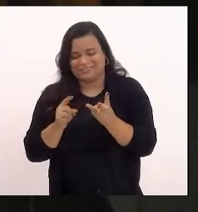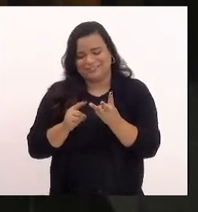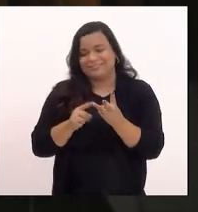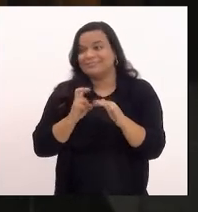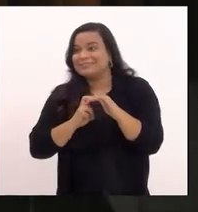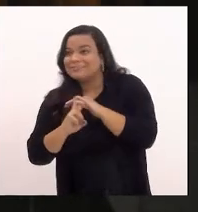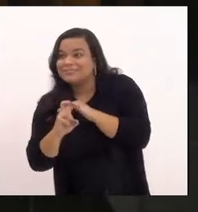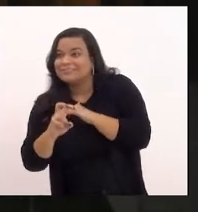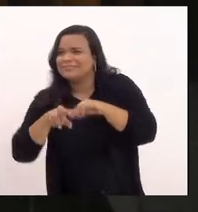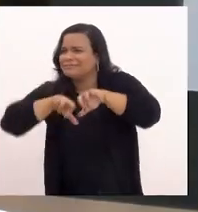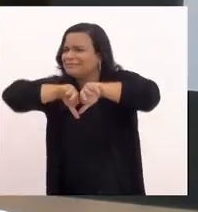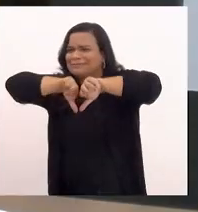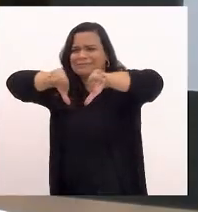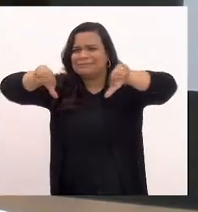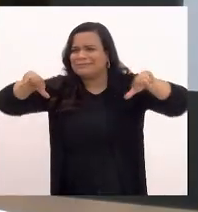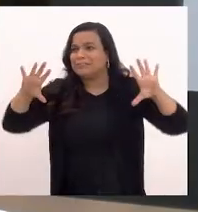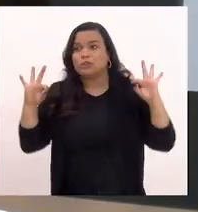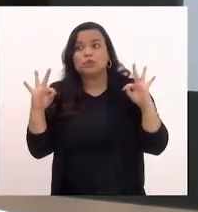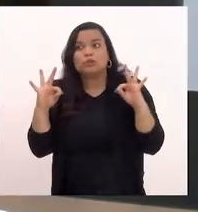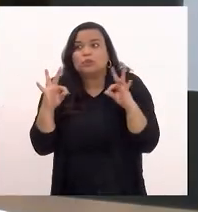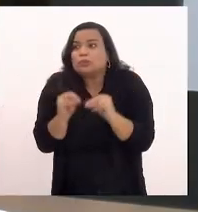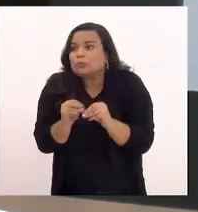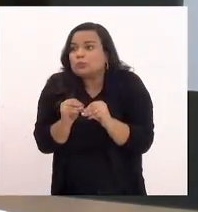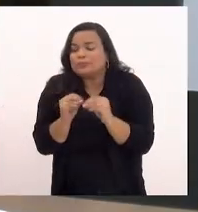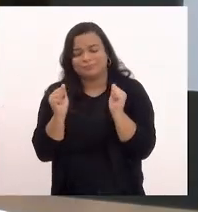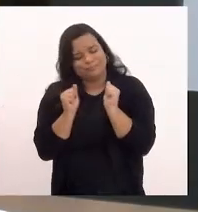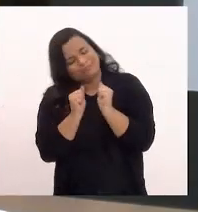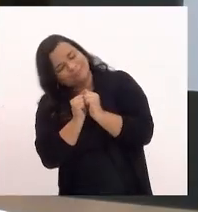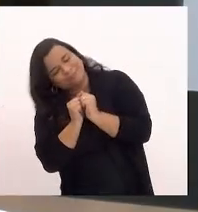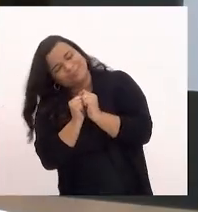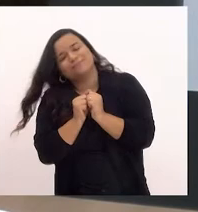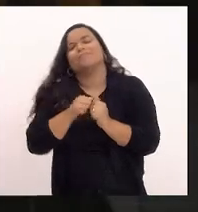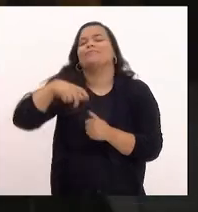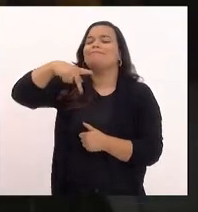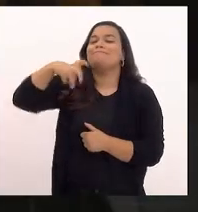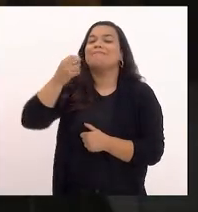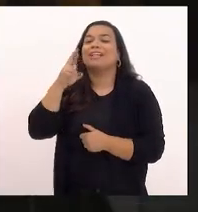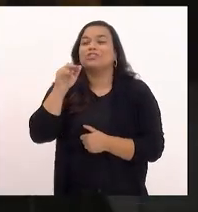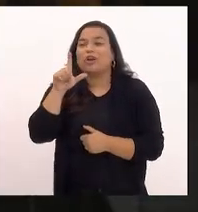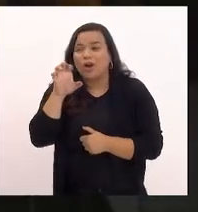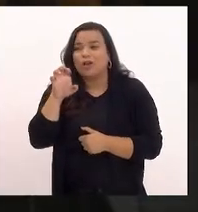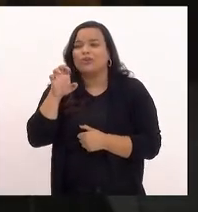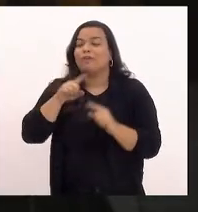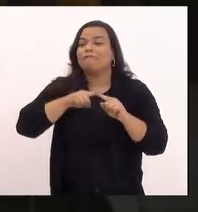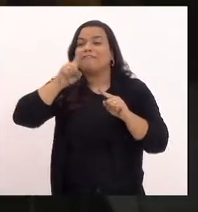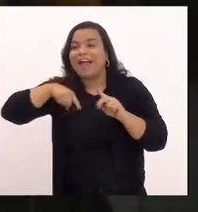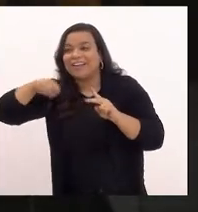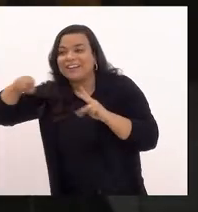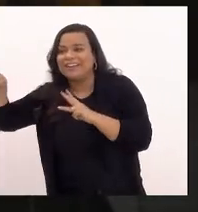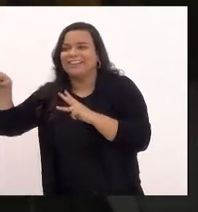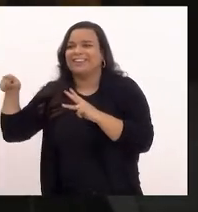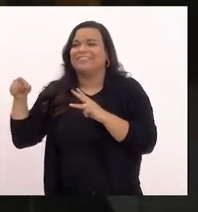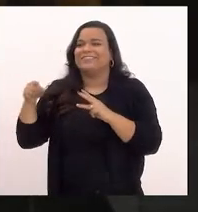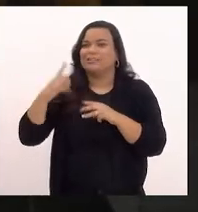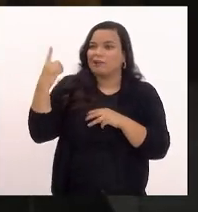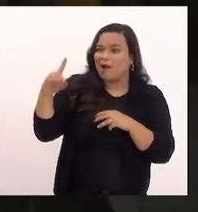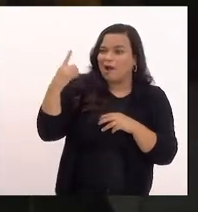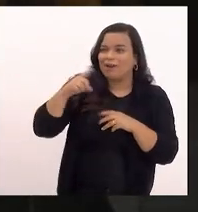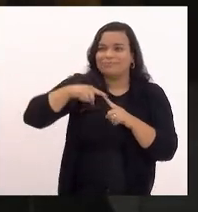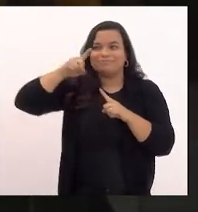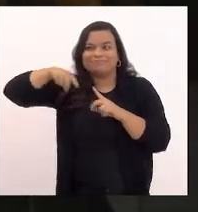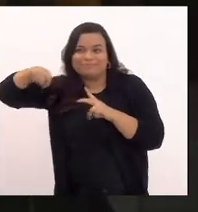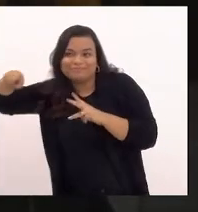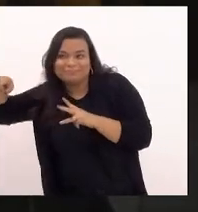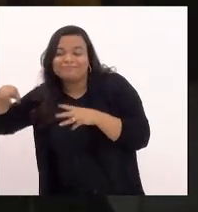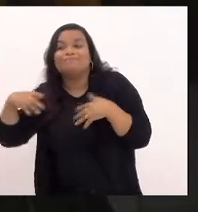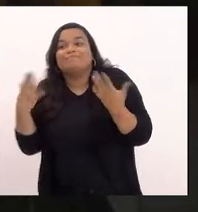commodity petróleo que varia com o preço do barril e a coçação do dólar e subindo os